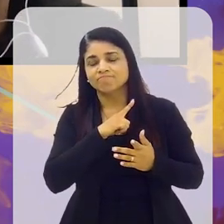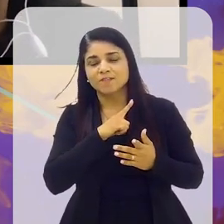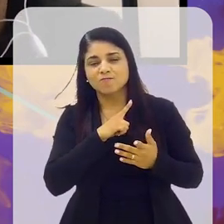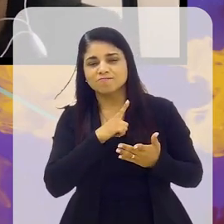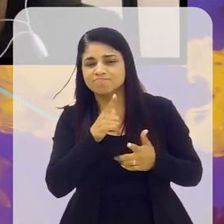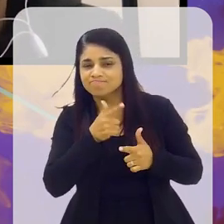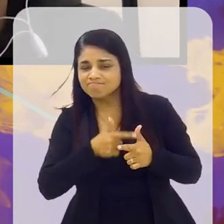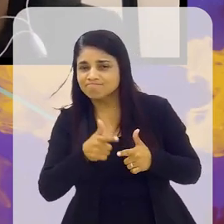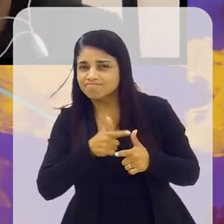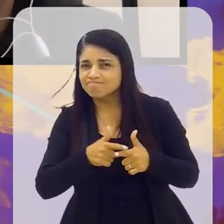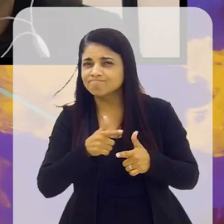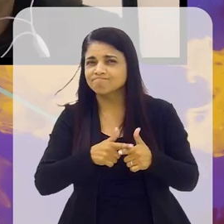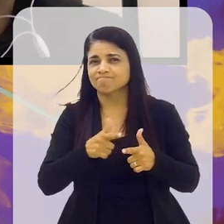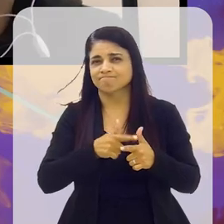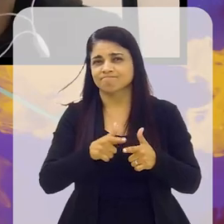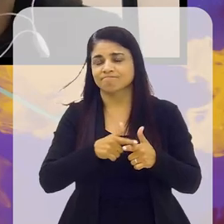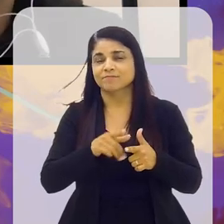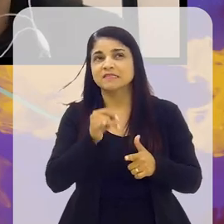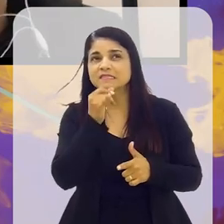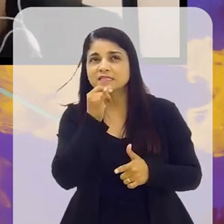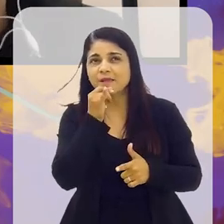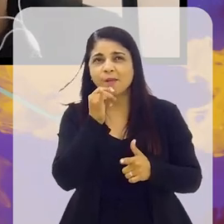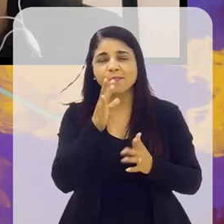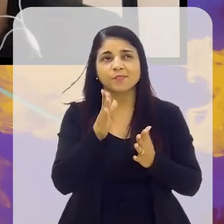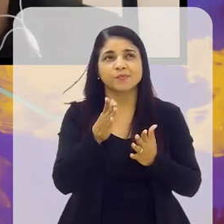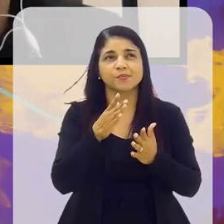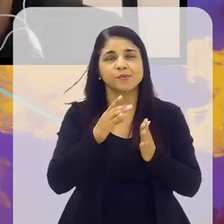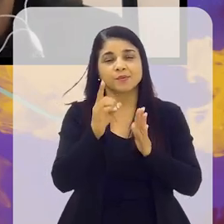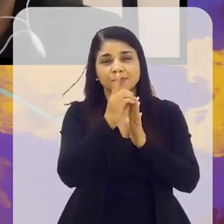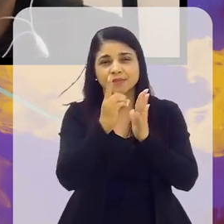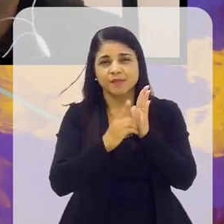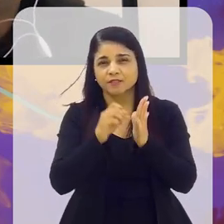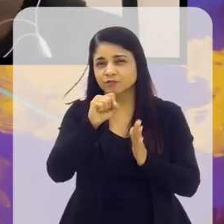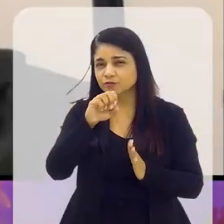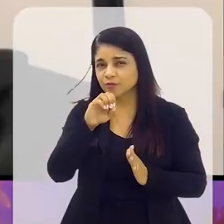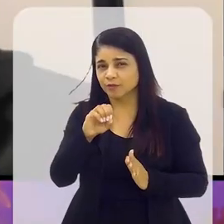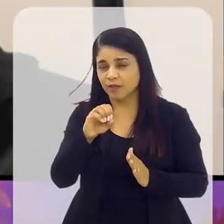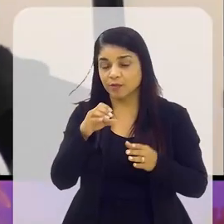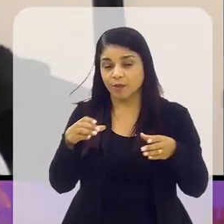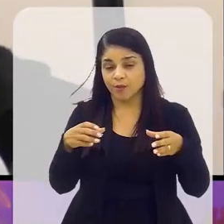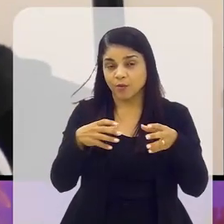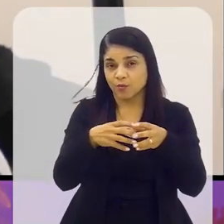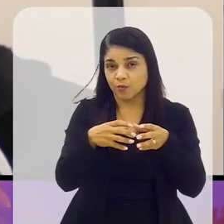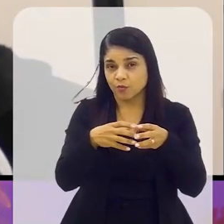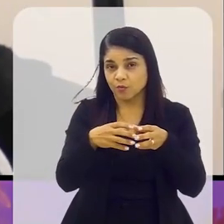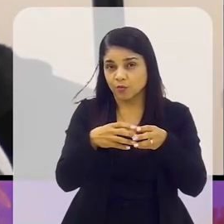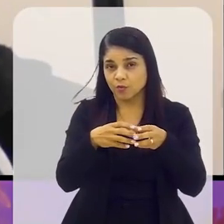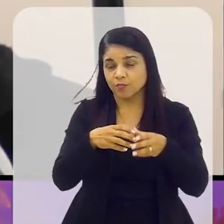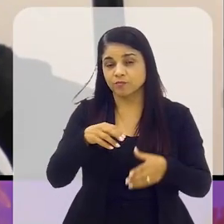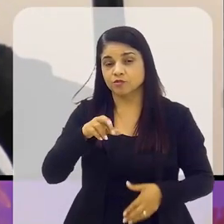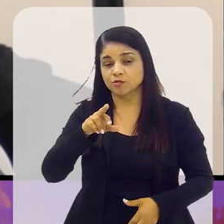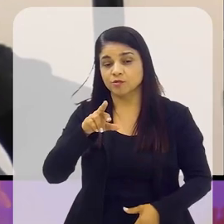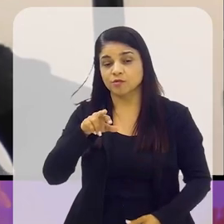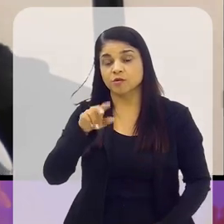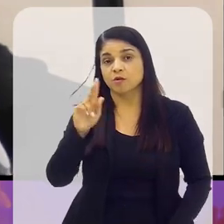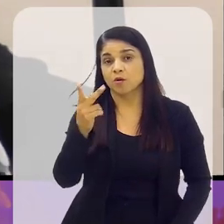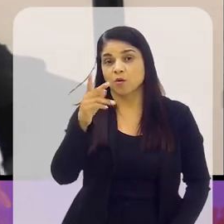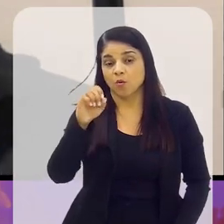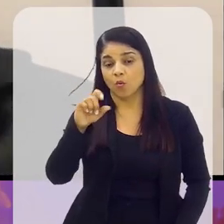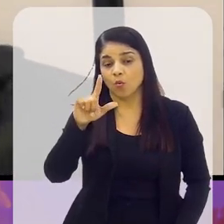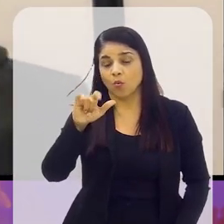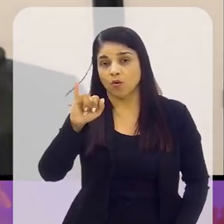mais hostil, né? Você tinha um problema muito grande, por exemplo, no começo da década de 80, de um envolvimento de grupos de hooligans